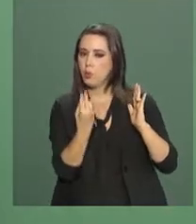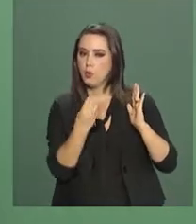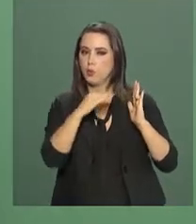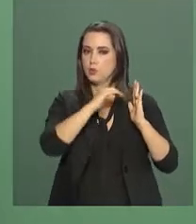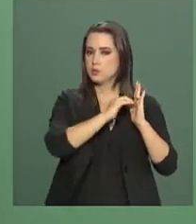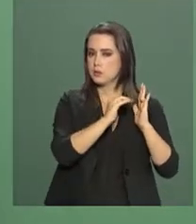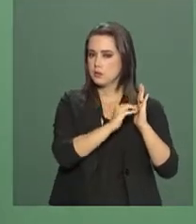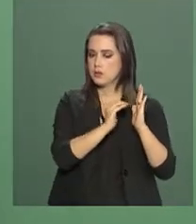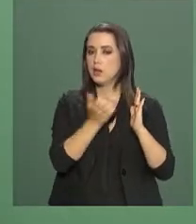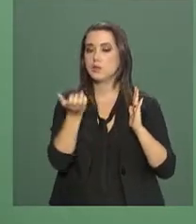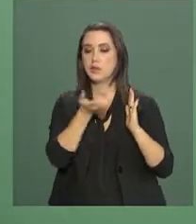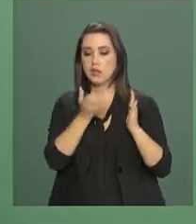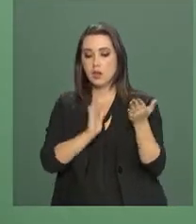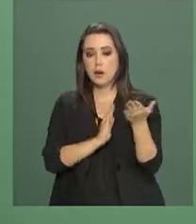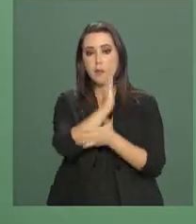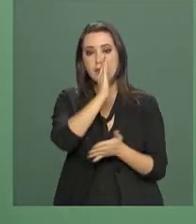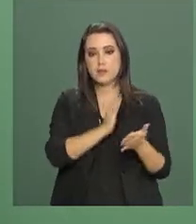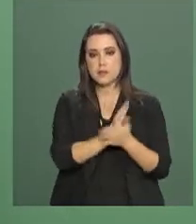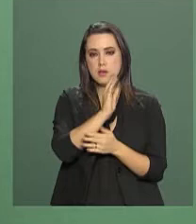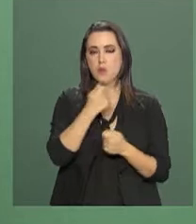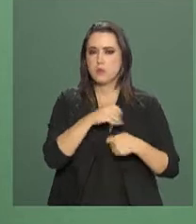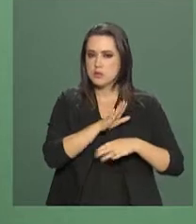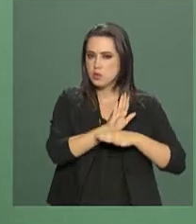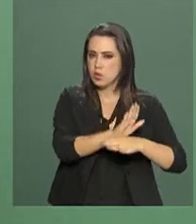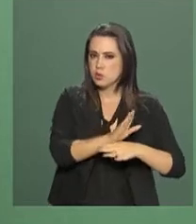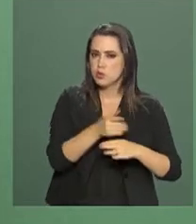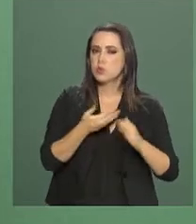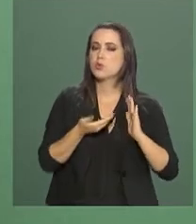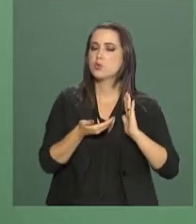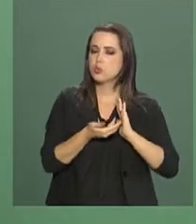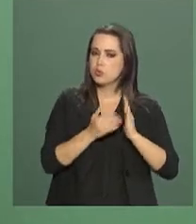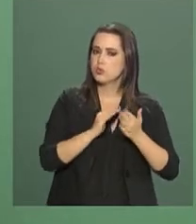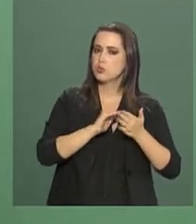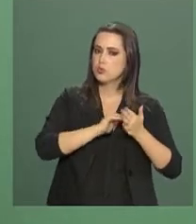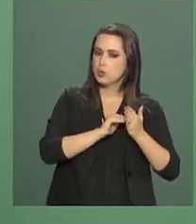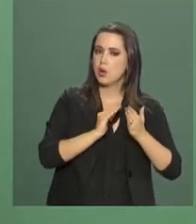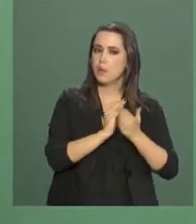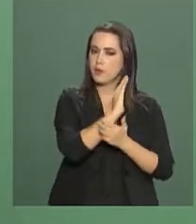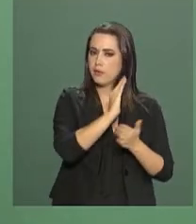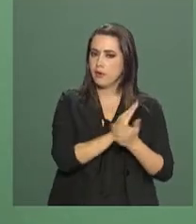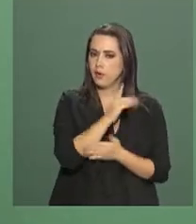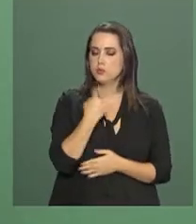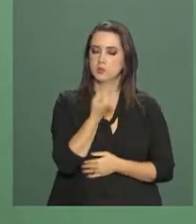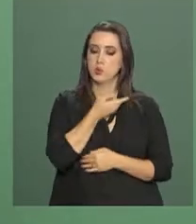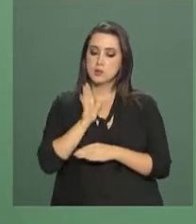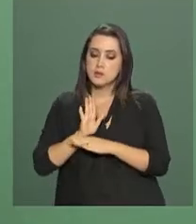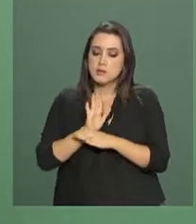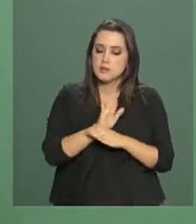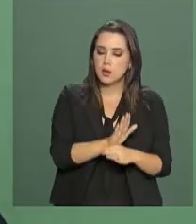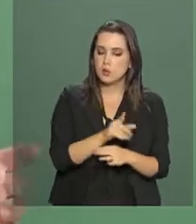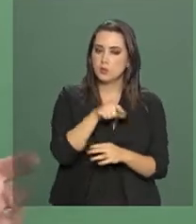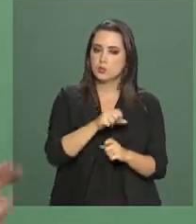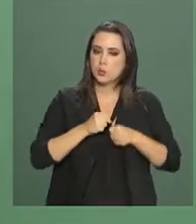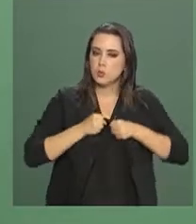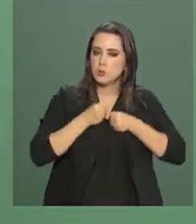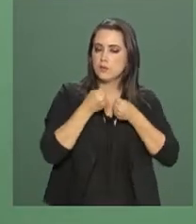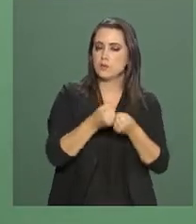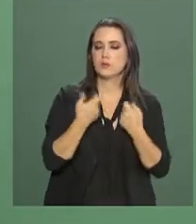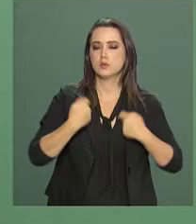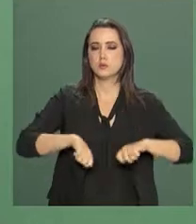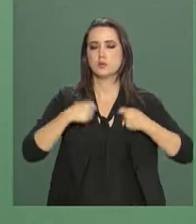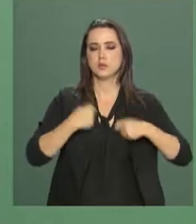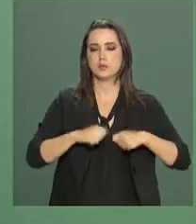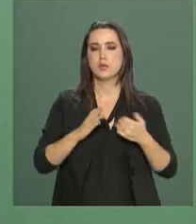interesse de que ainda agora se possa aprová-los. Se for assim, nós enviaremos todos os